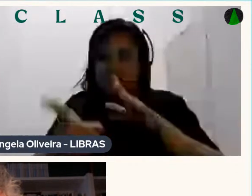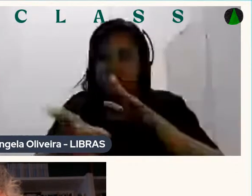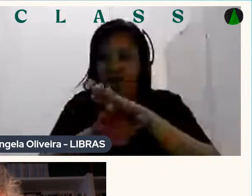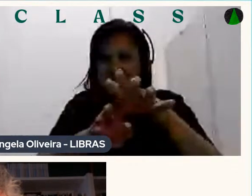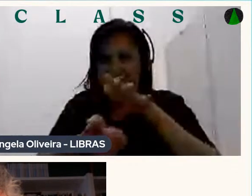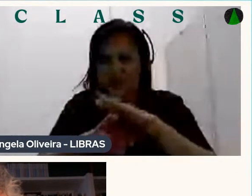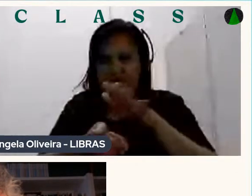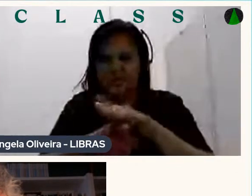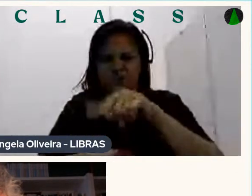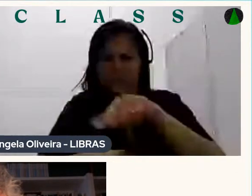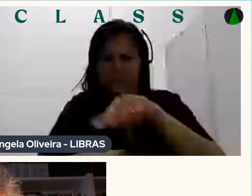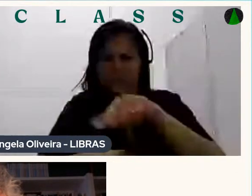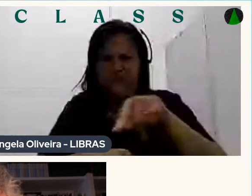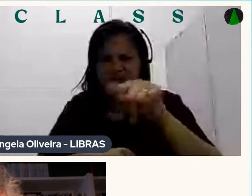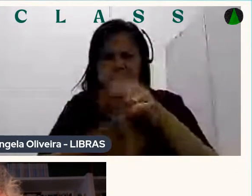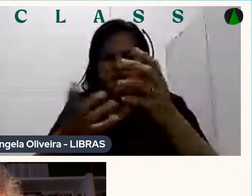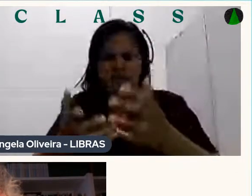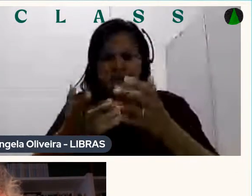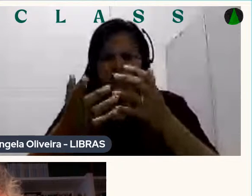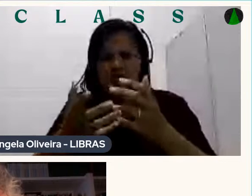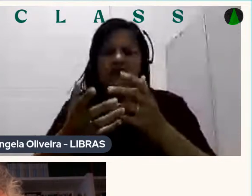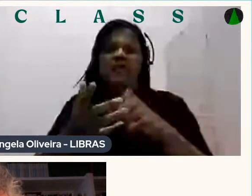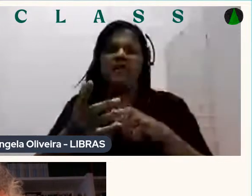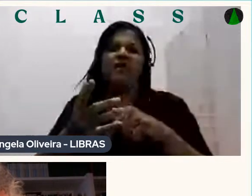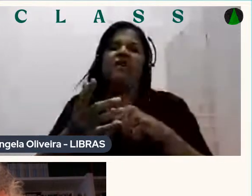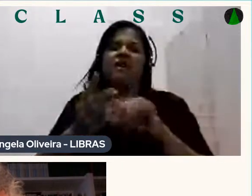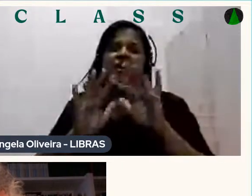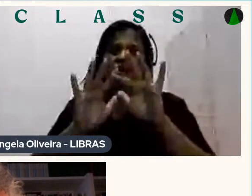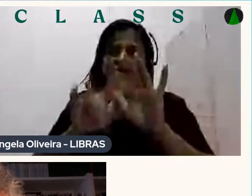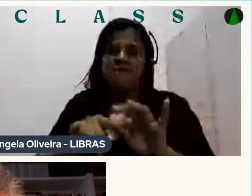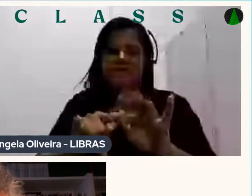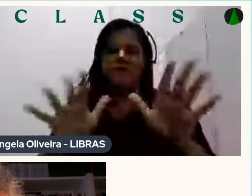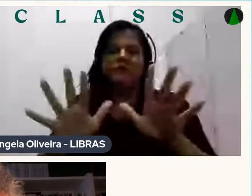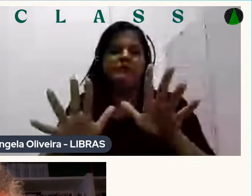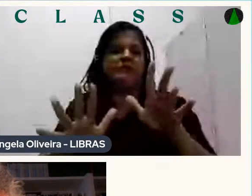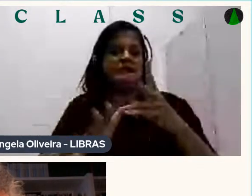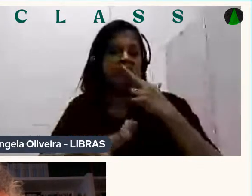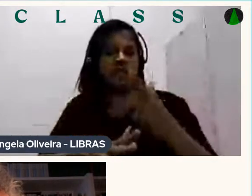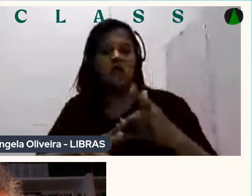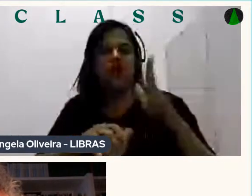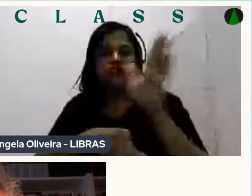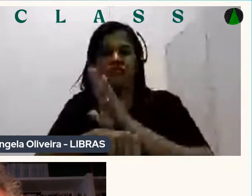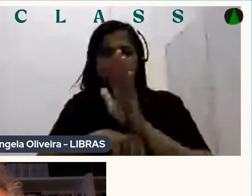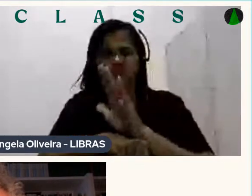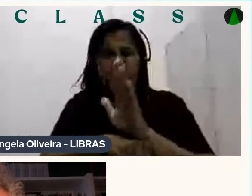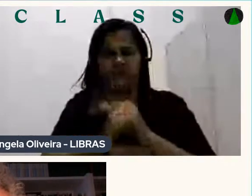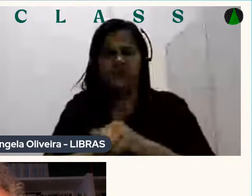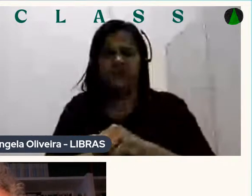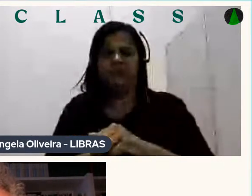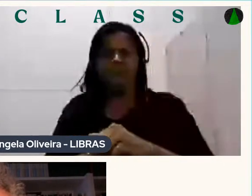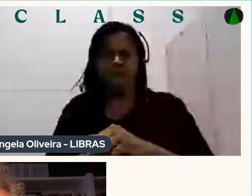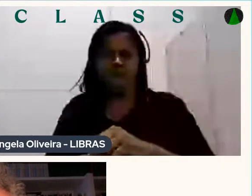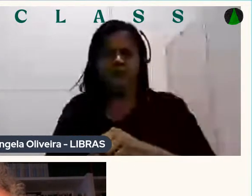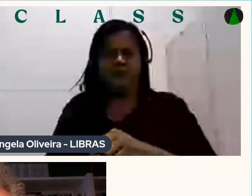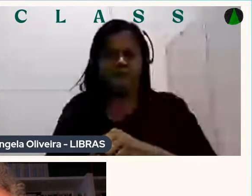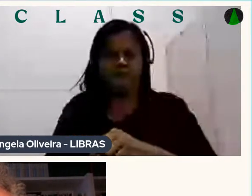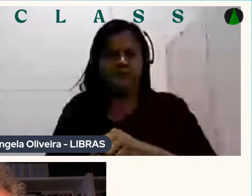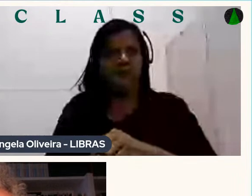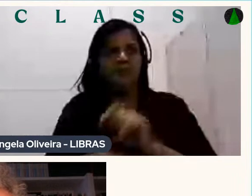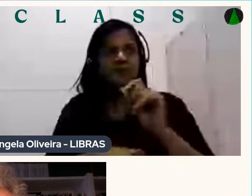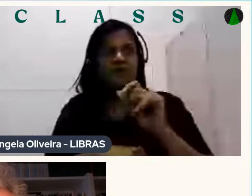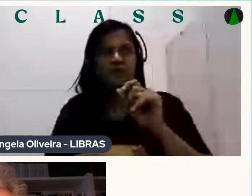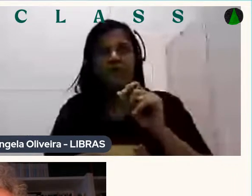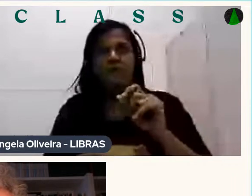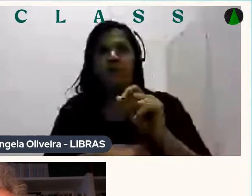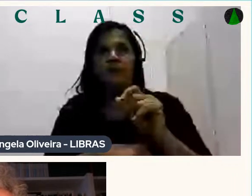a linguagem do filme Poderia ser uma coisa rústica No Tempestade Que é aquele curta Que eu mostrei O personagem é muito